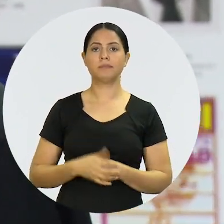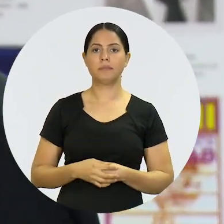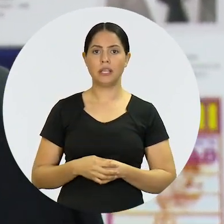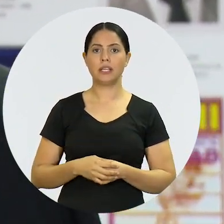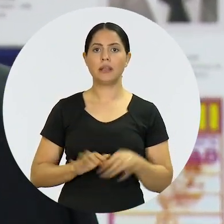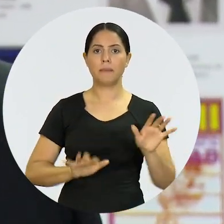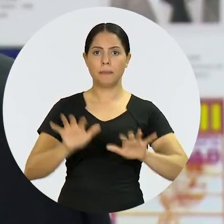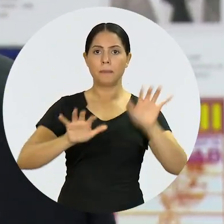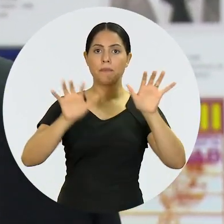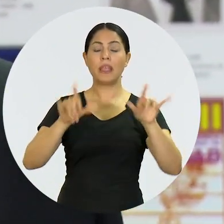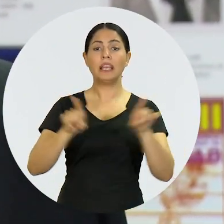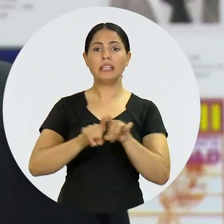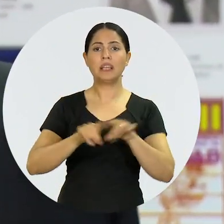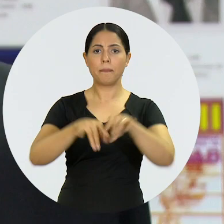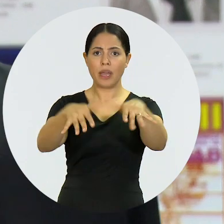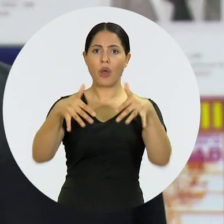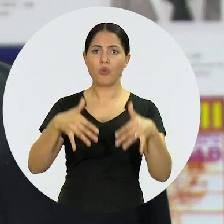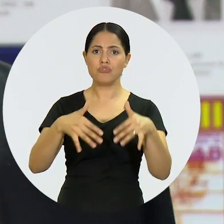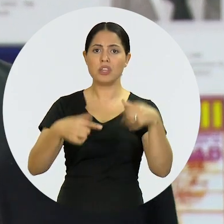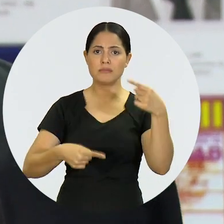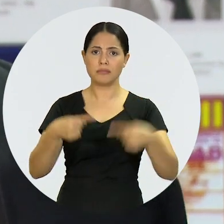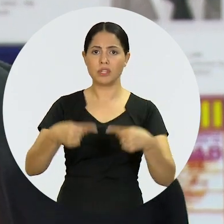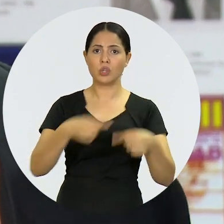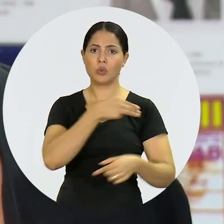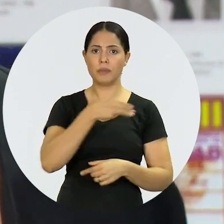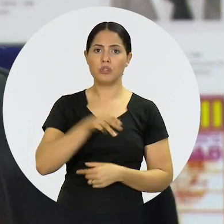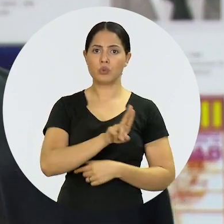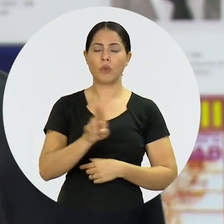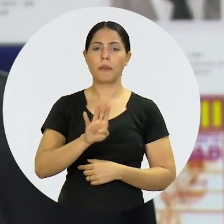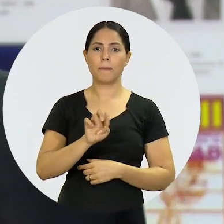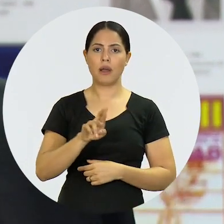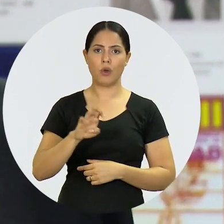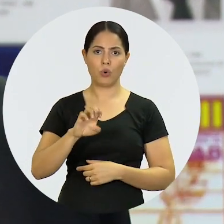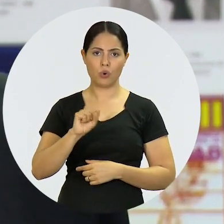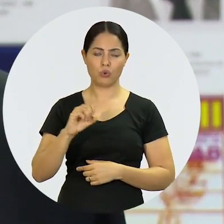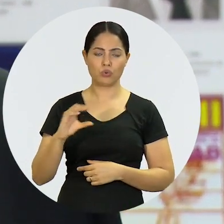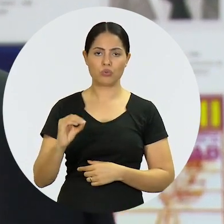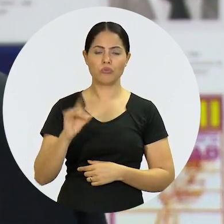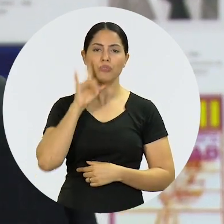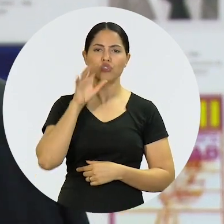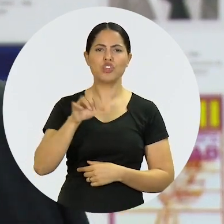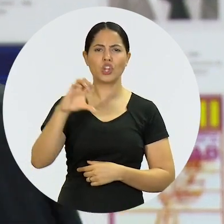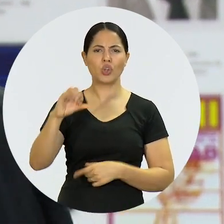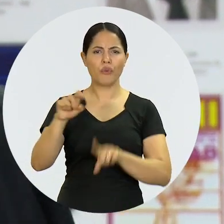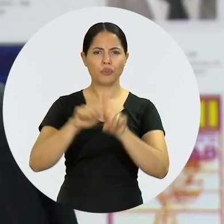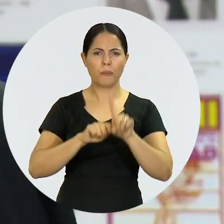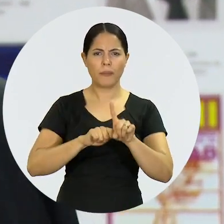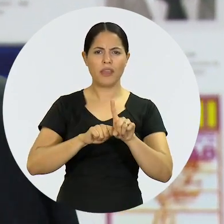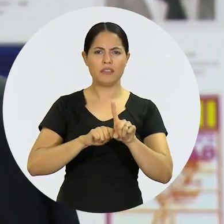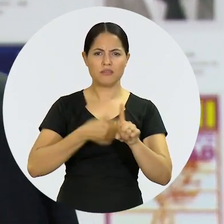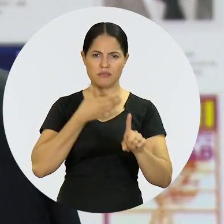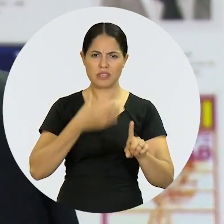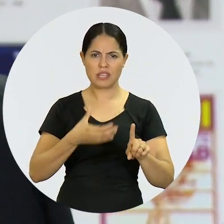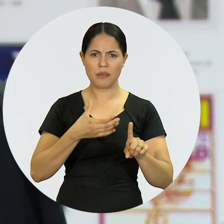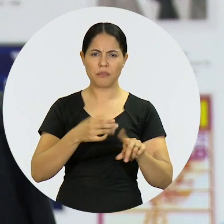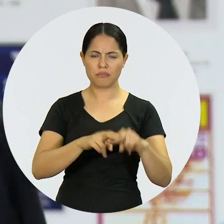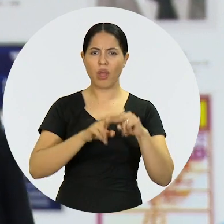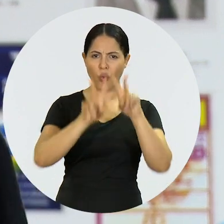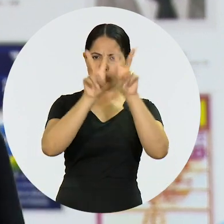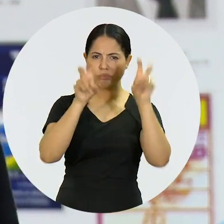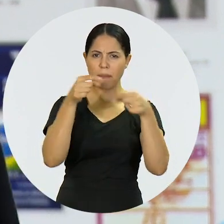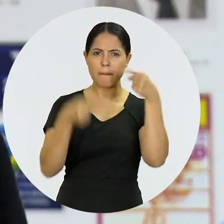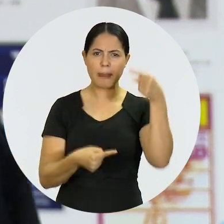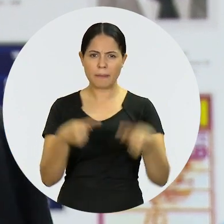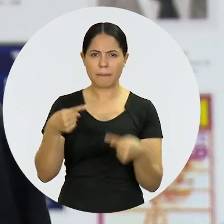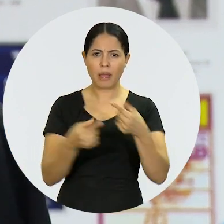seccionais e uma marcação de uma audiência pública pelo ministro Barroso. Ele marcou no dia 9 do 12 a audiência